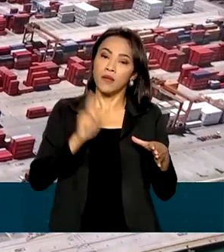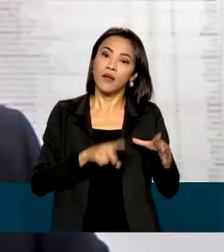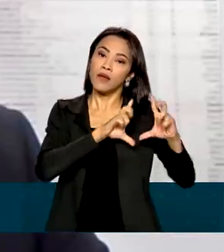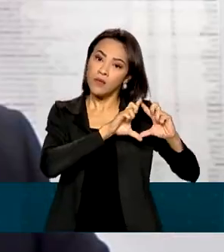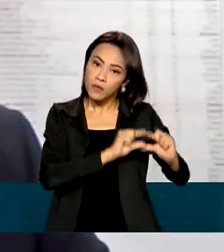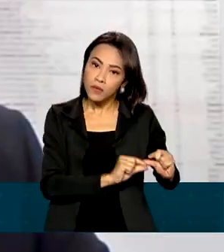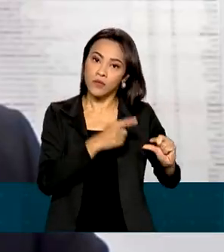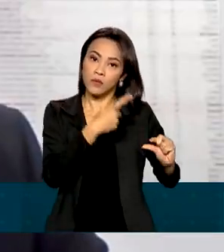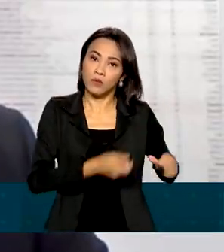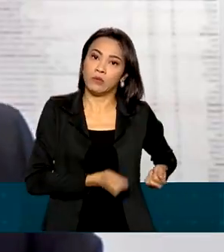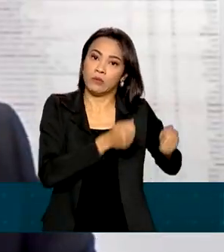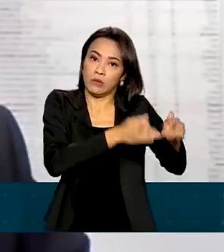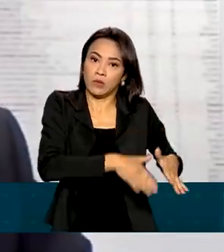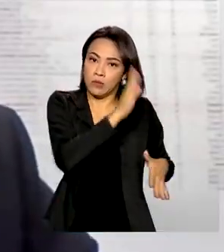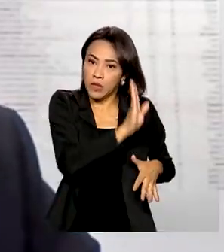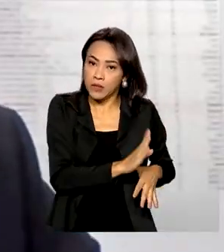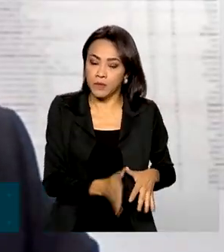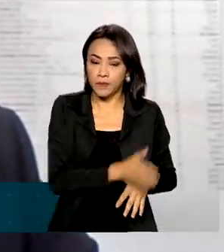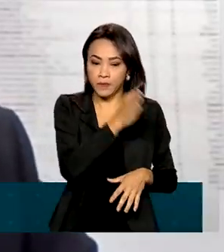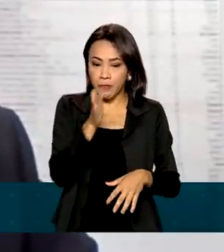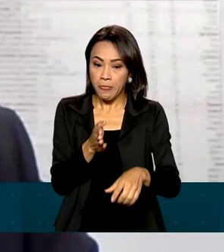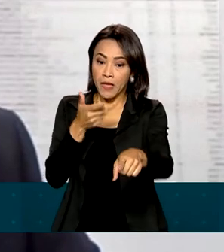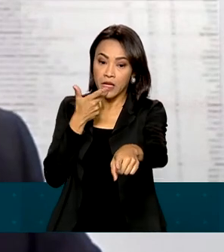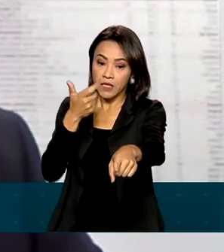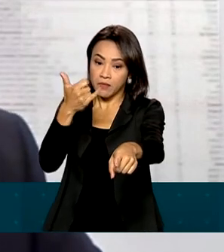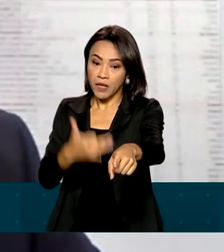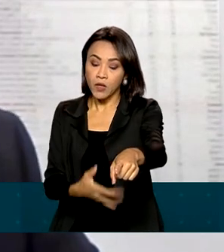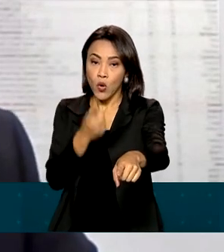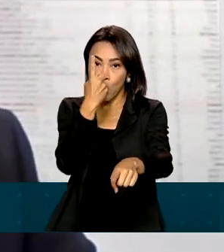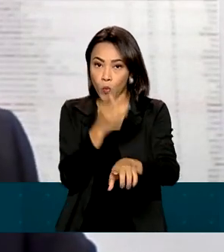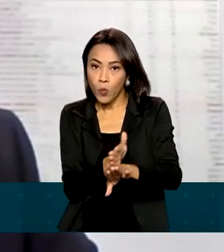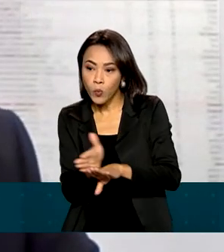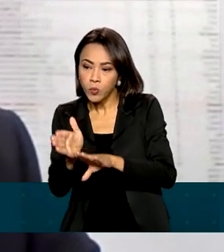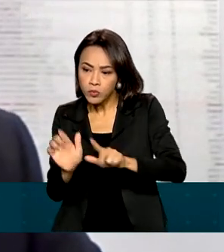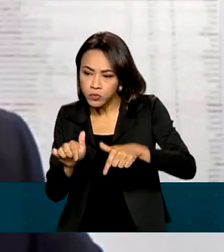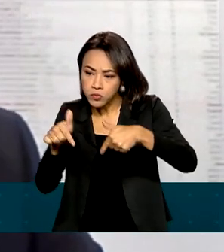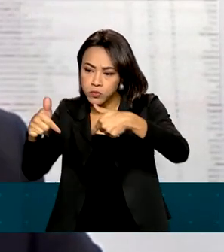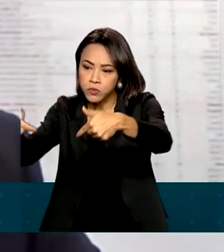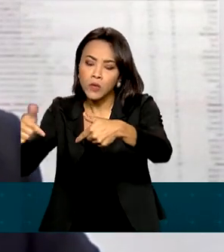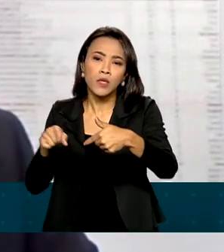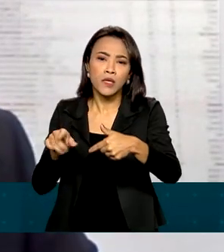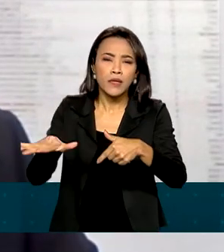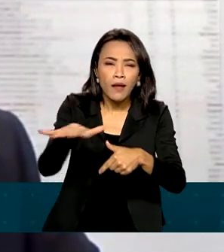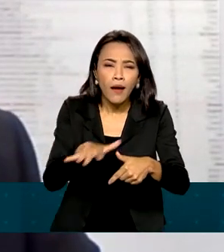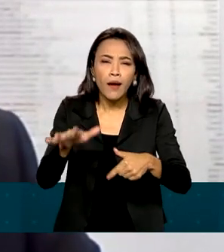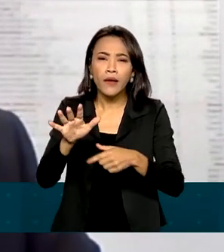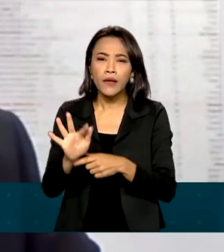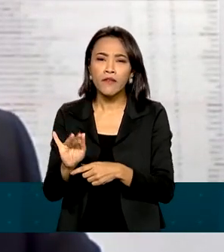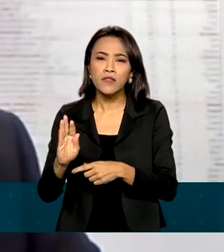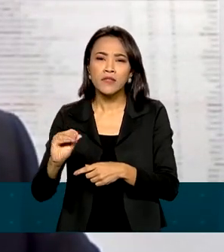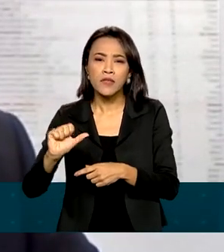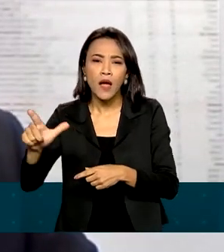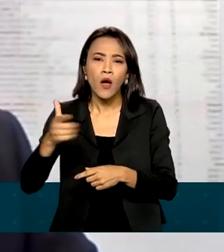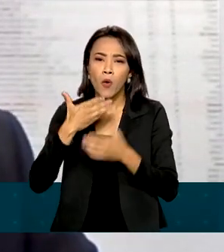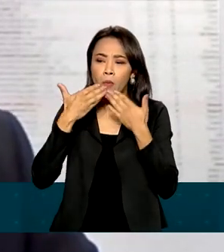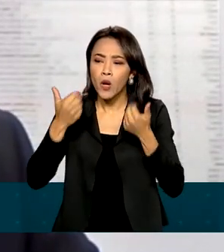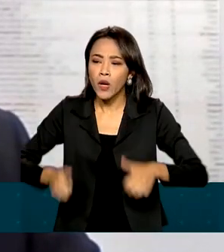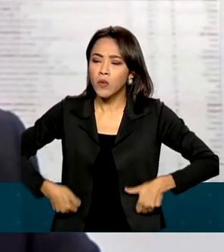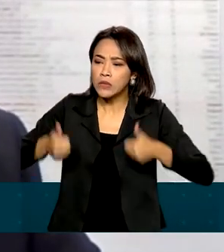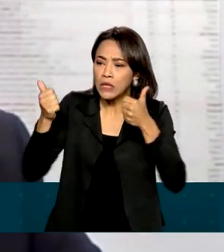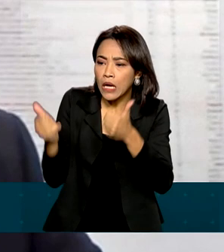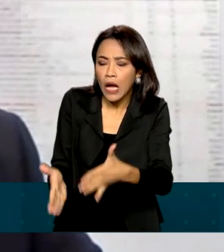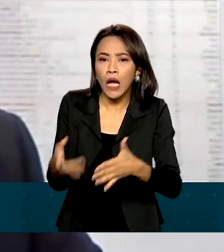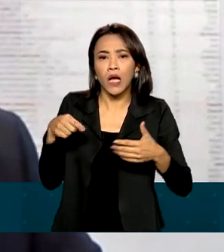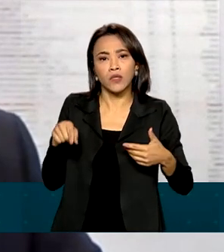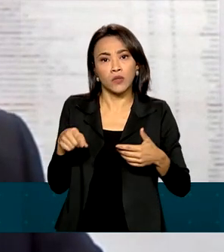Brasil. A gente tem trabalhado aqui em pelo menos duas grandes frentes. Uma na parte de consolidação fiscal, como melhorar o gasto público, como melhorar a despesa